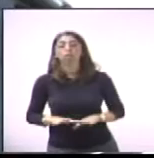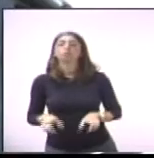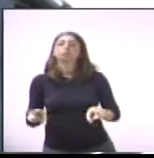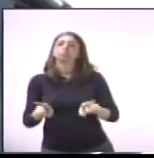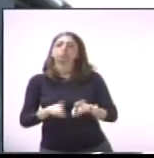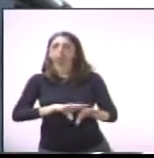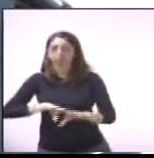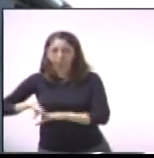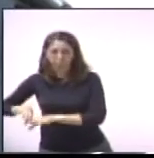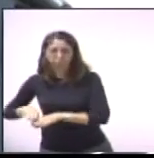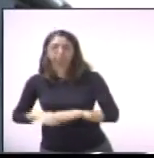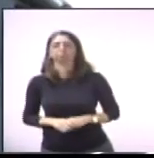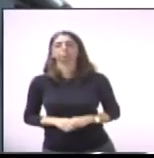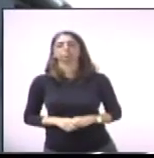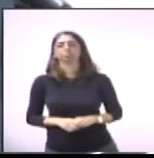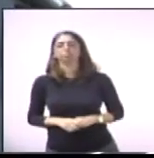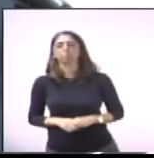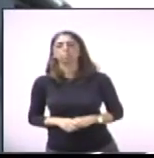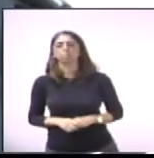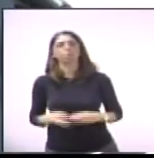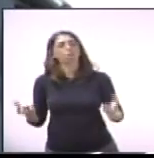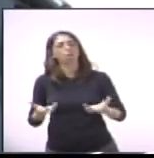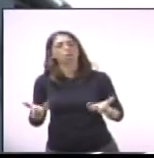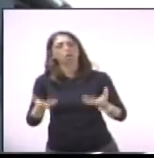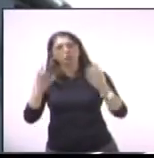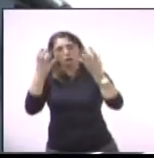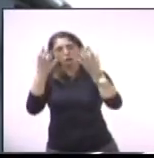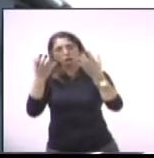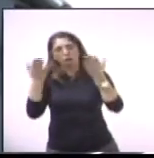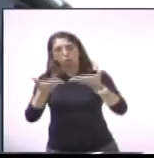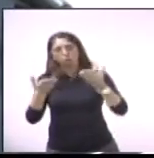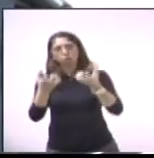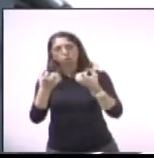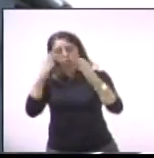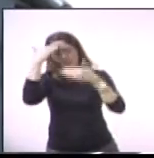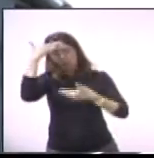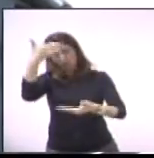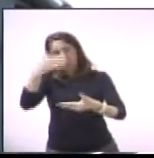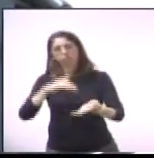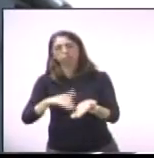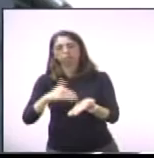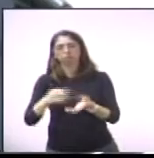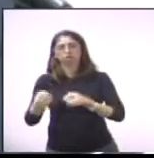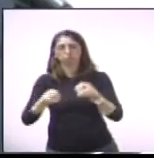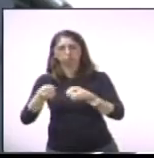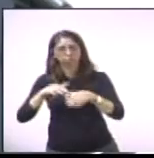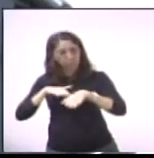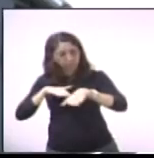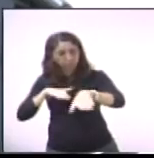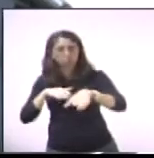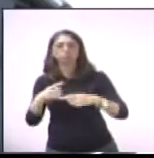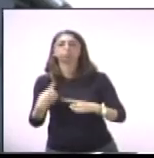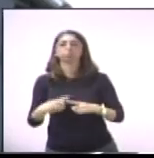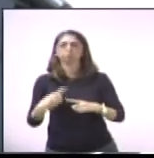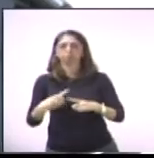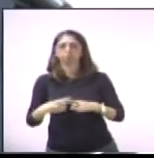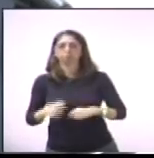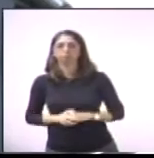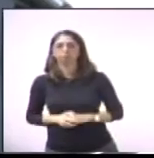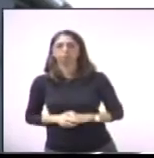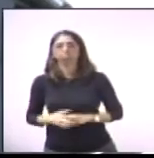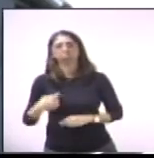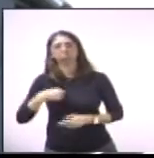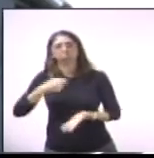como eu fiz semana passada, na última sessão ao secretário de transportes, uma batalha minha desde o